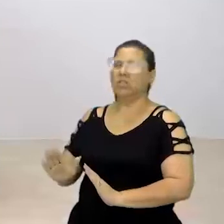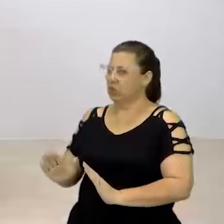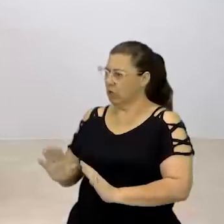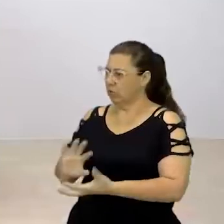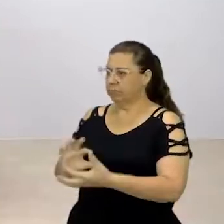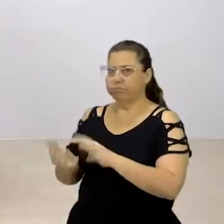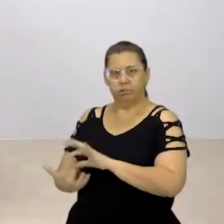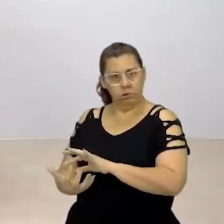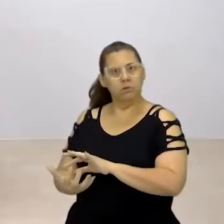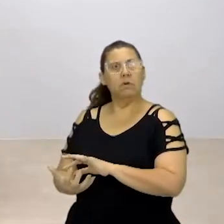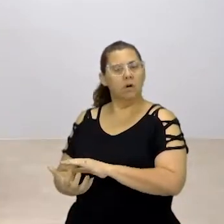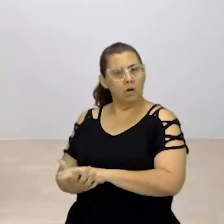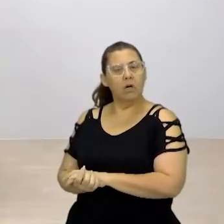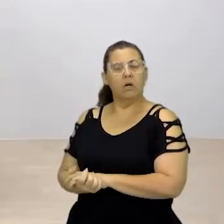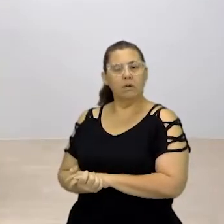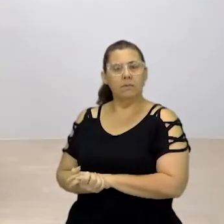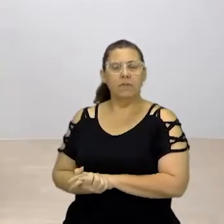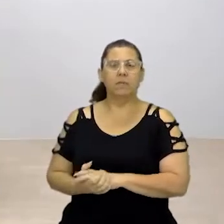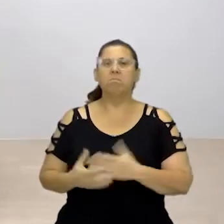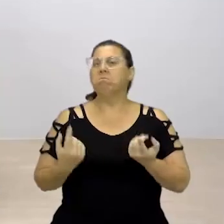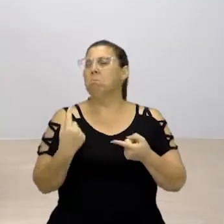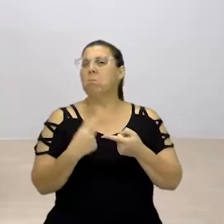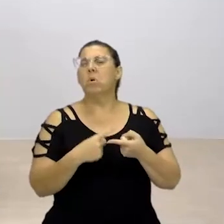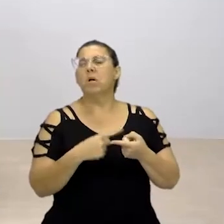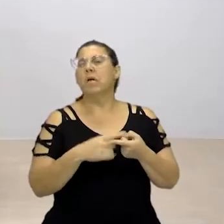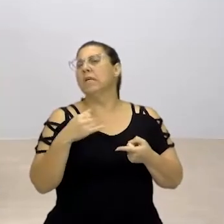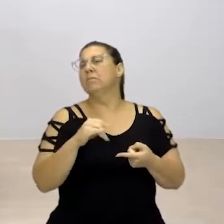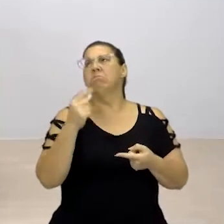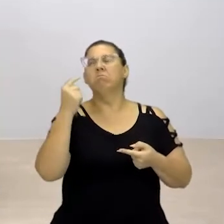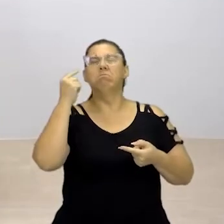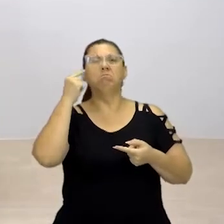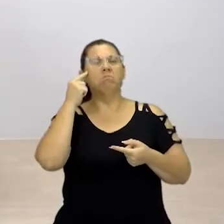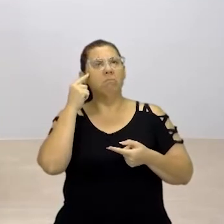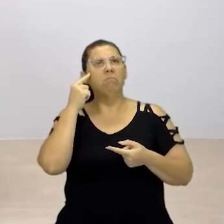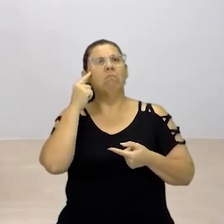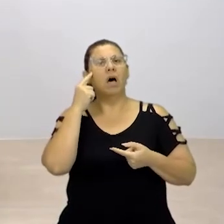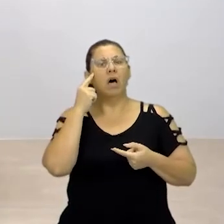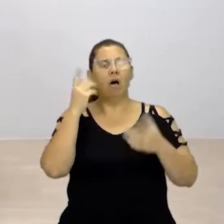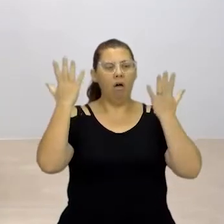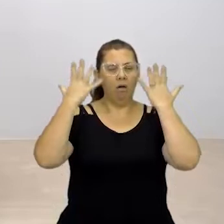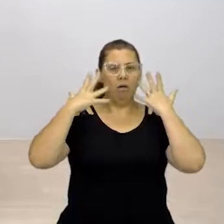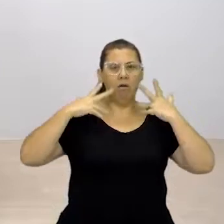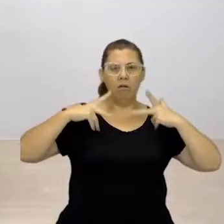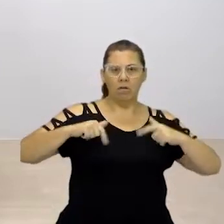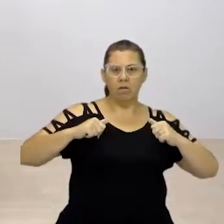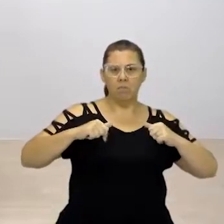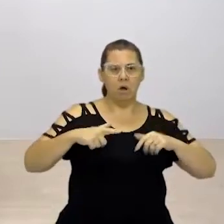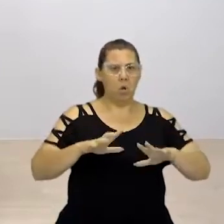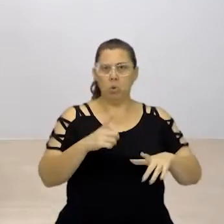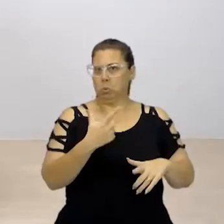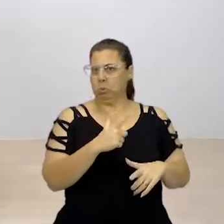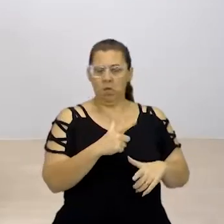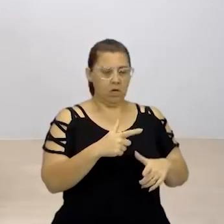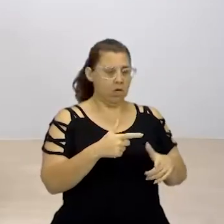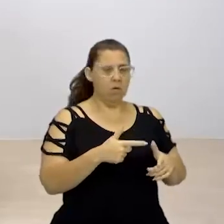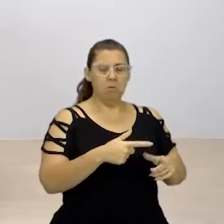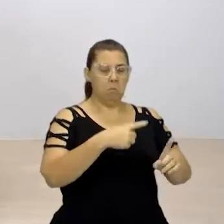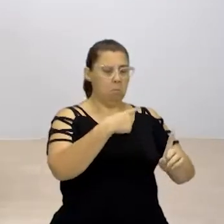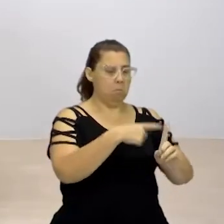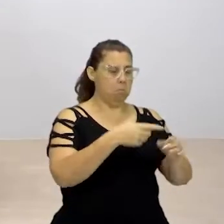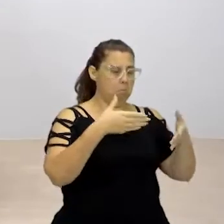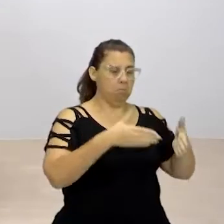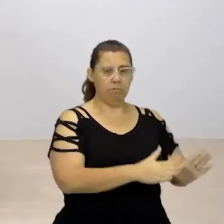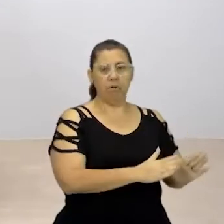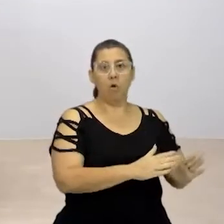permanência, professor Kleber? Sim, permanência. Porque se a gente parar para pensar, os animais não fazem enterros, os seres humanos fazem.